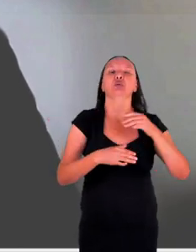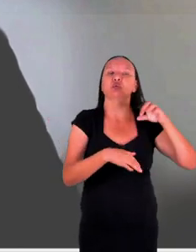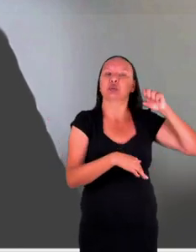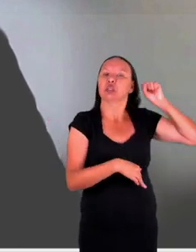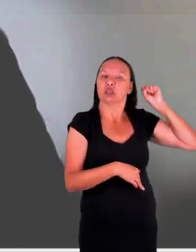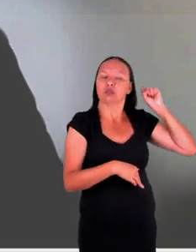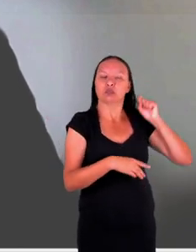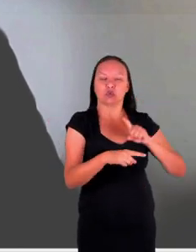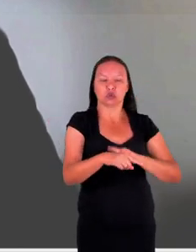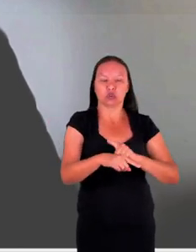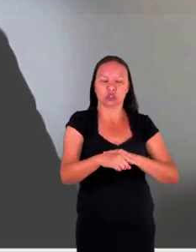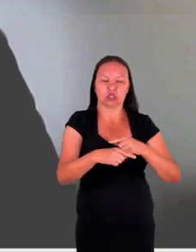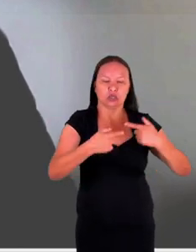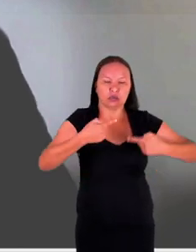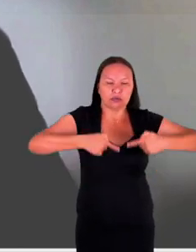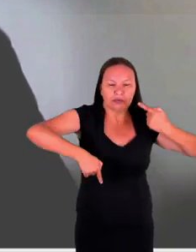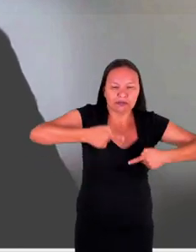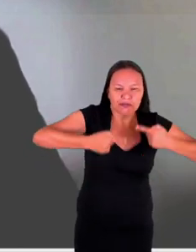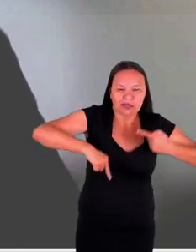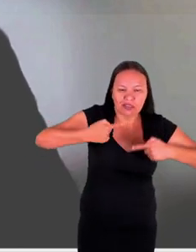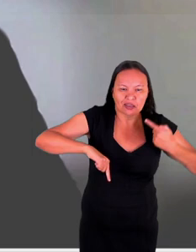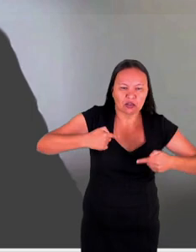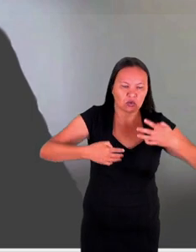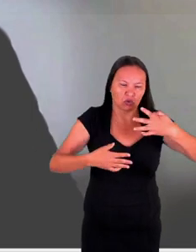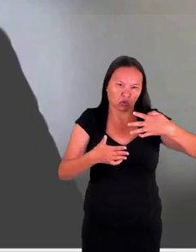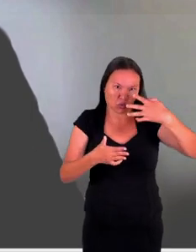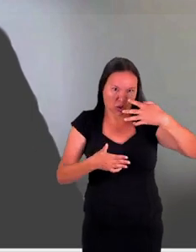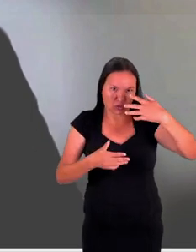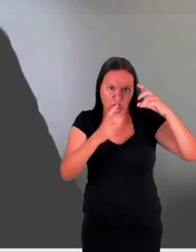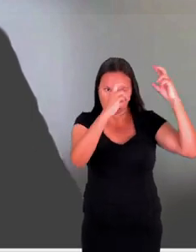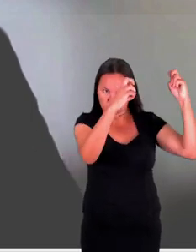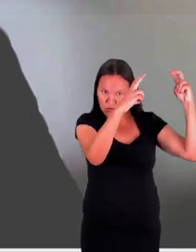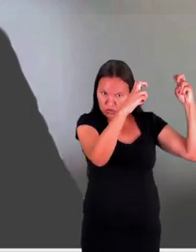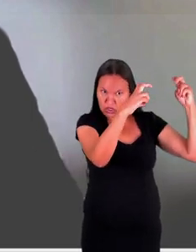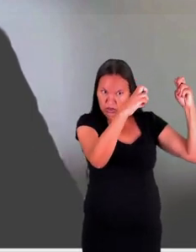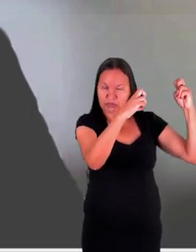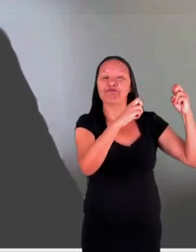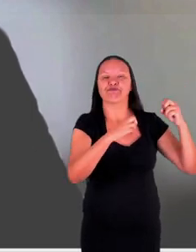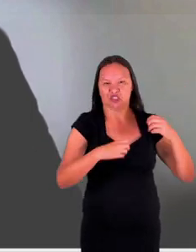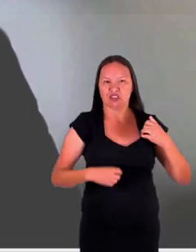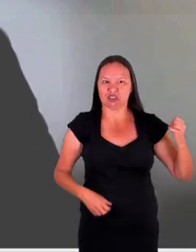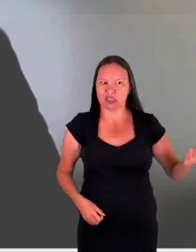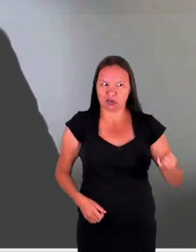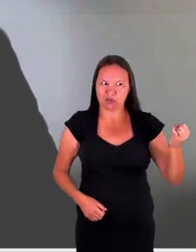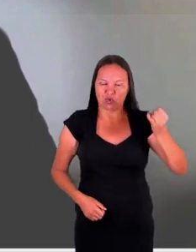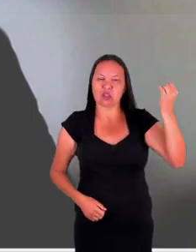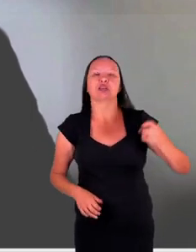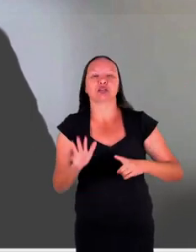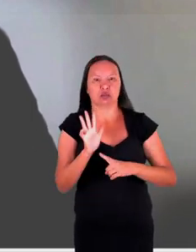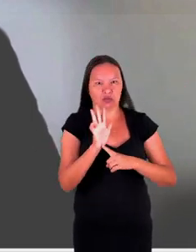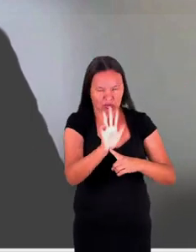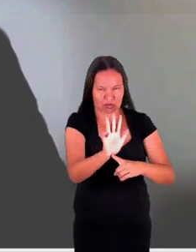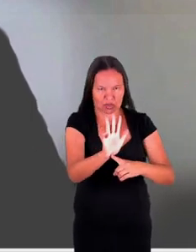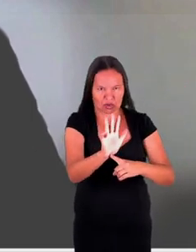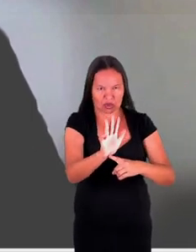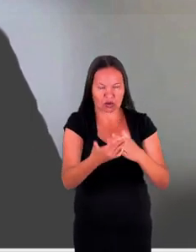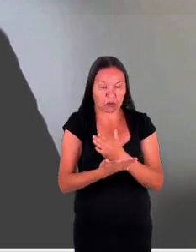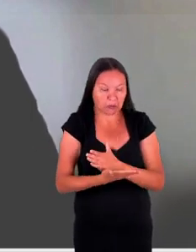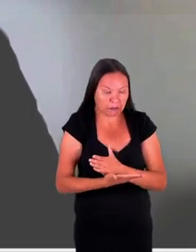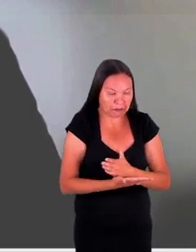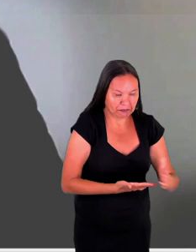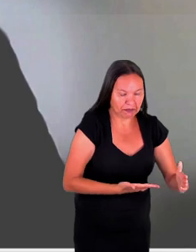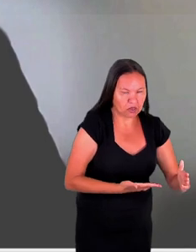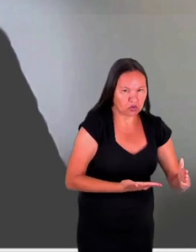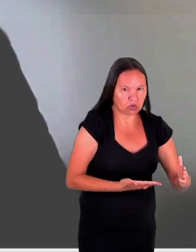Esses primeiros quatro atos normativos de fato acabam se apresentando como o cabedal inicial, vou